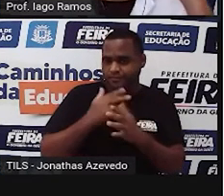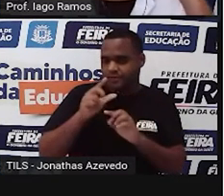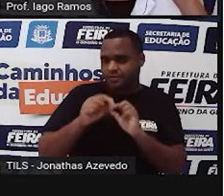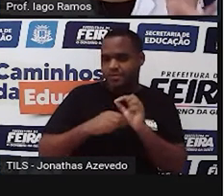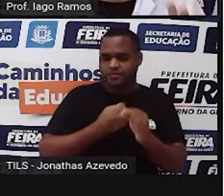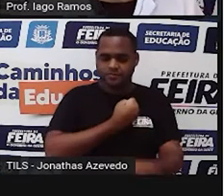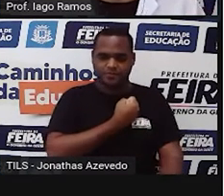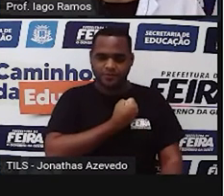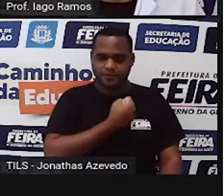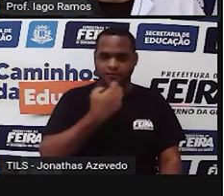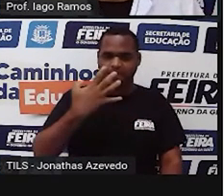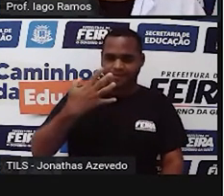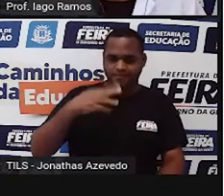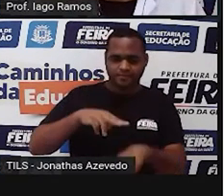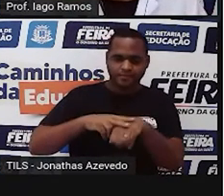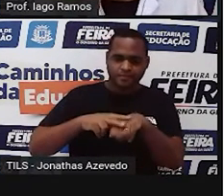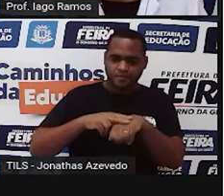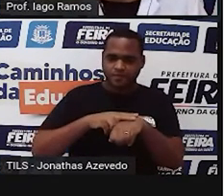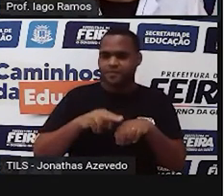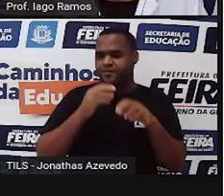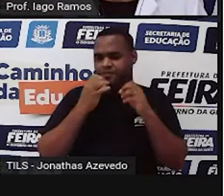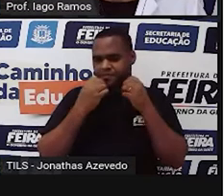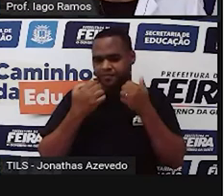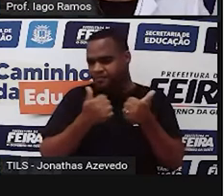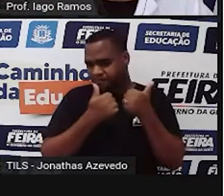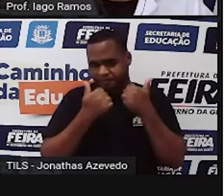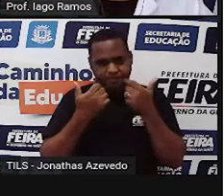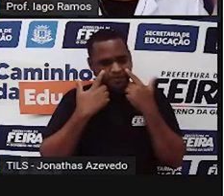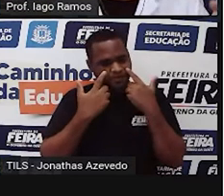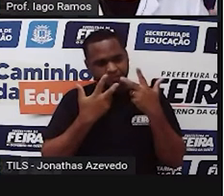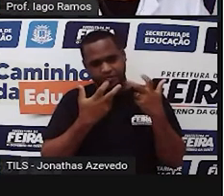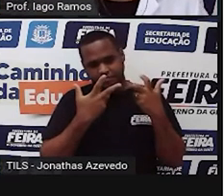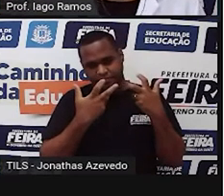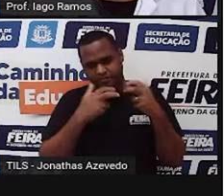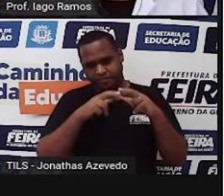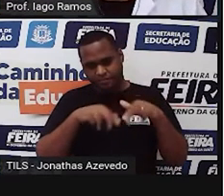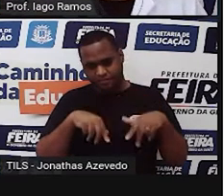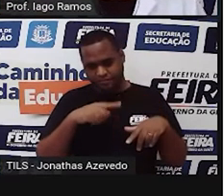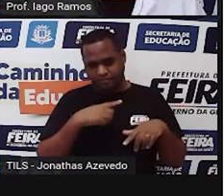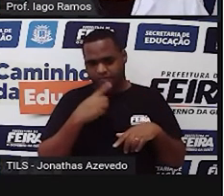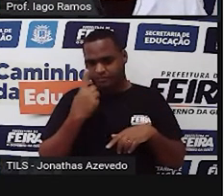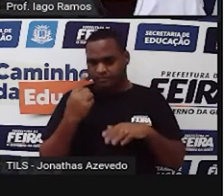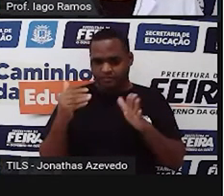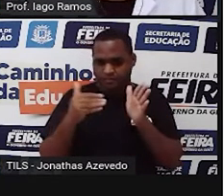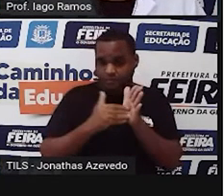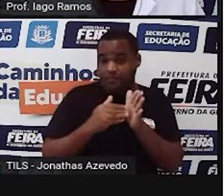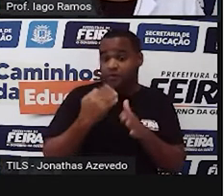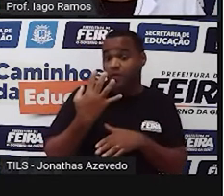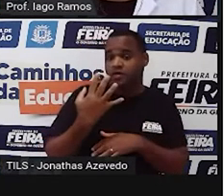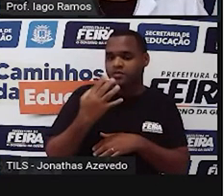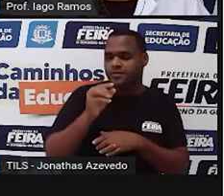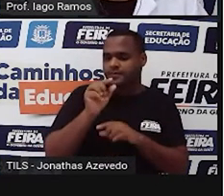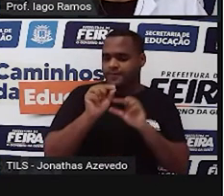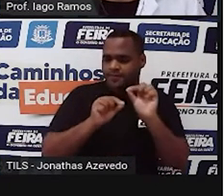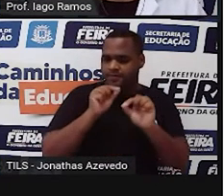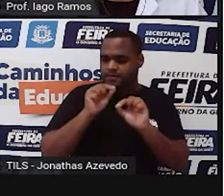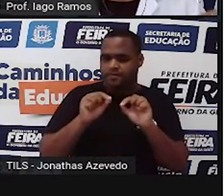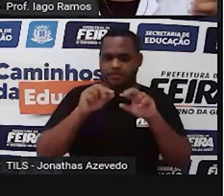4 em verde. Então, observando essa escalazinha aí, de 1 a 4, o quanto é que você